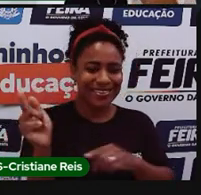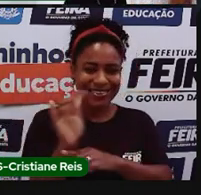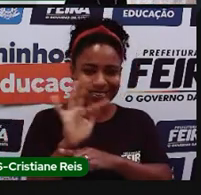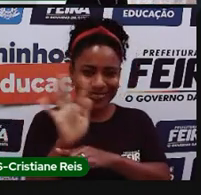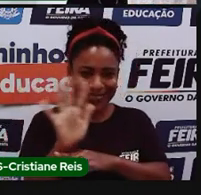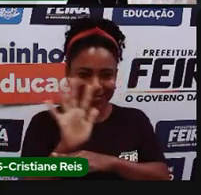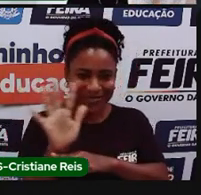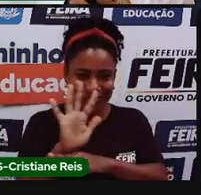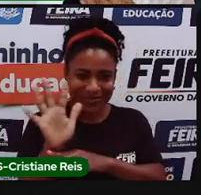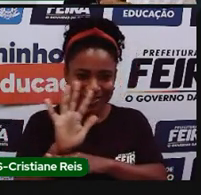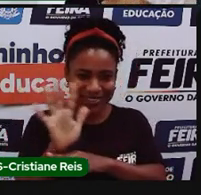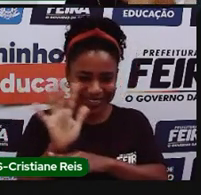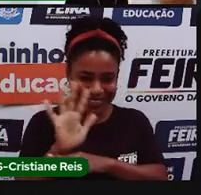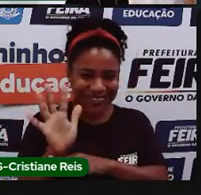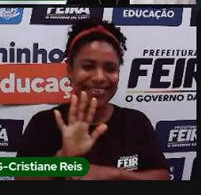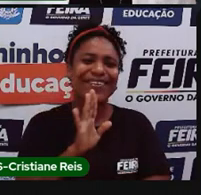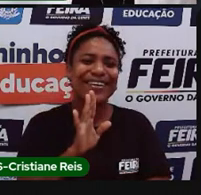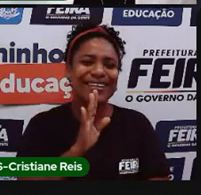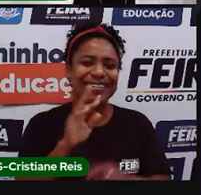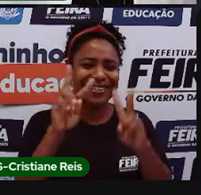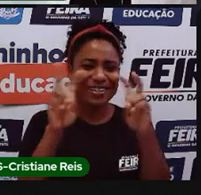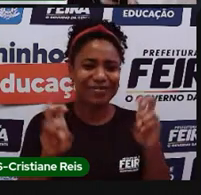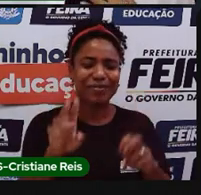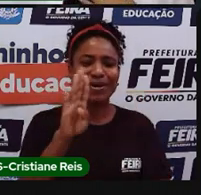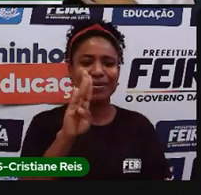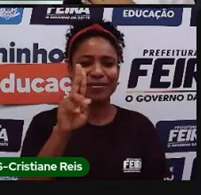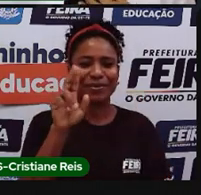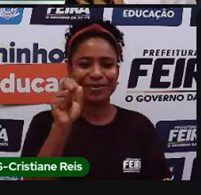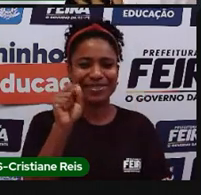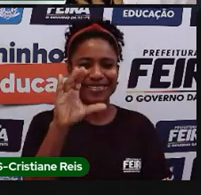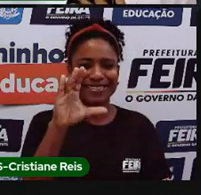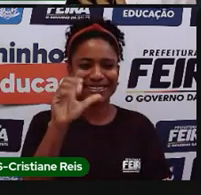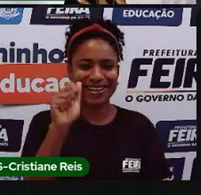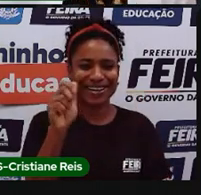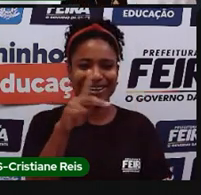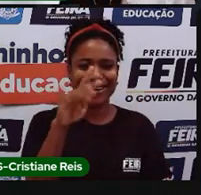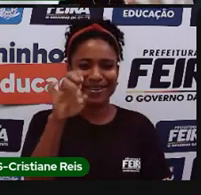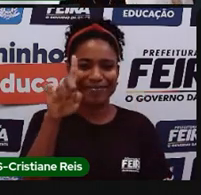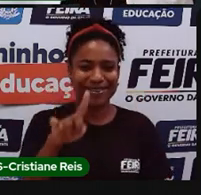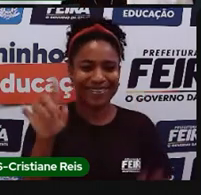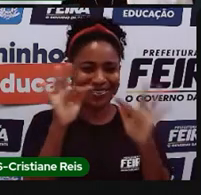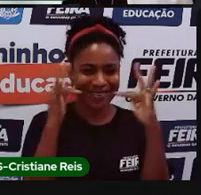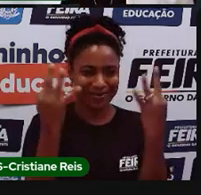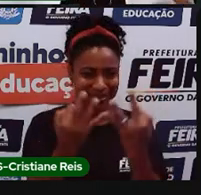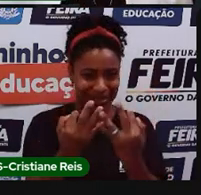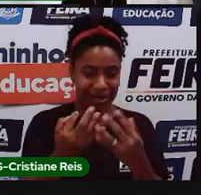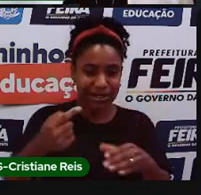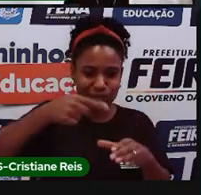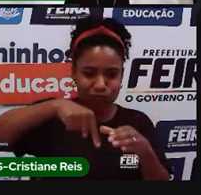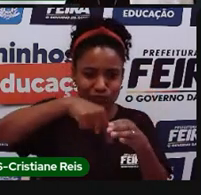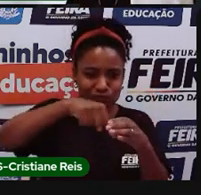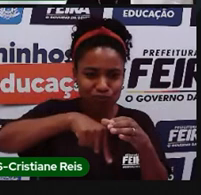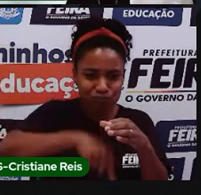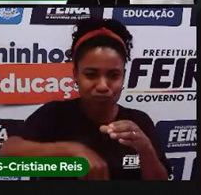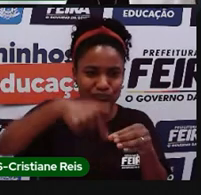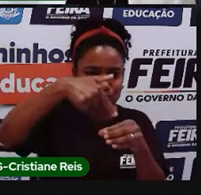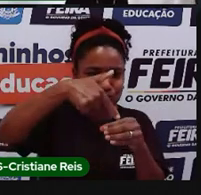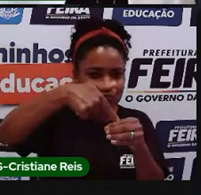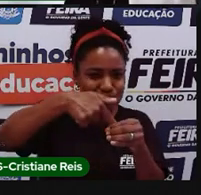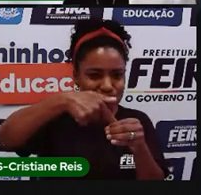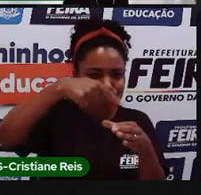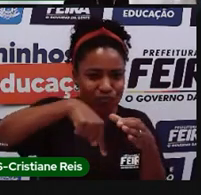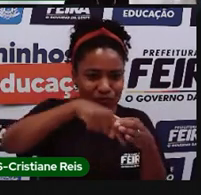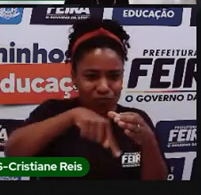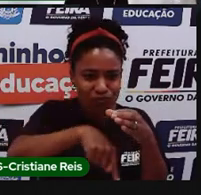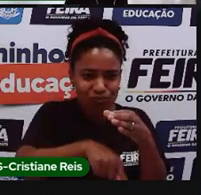lá, acho que quase todos vocês já assistiram, que eles fazem um buraco no quintal e sai petróleo, né. Hoje em dia, todos os cantos que tem petróleo no